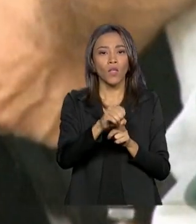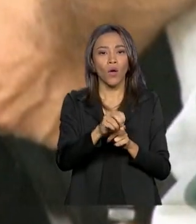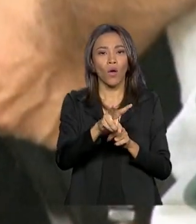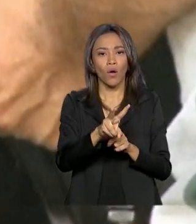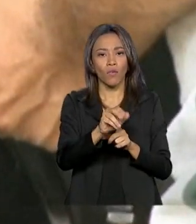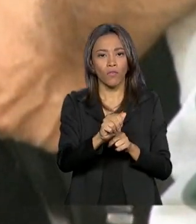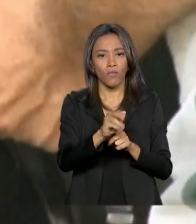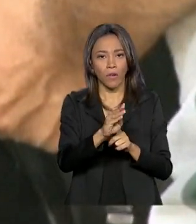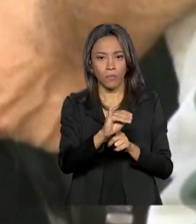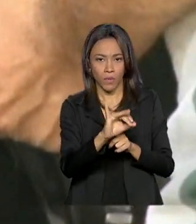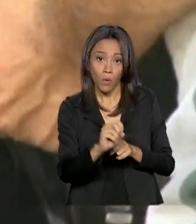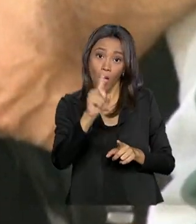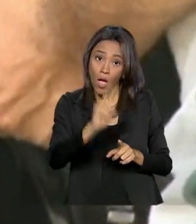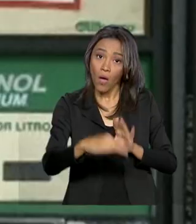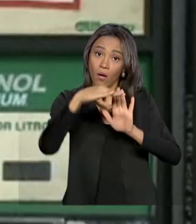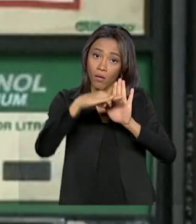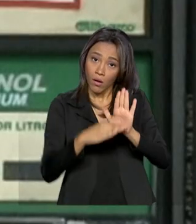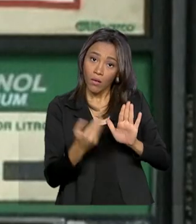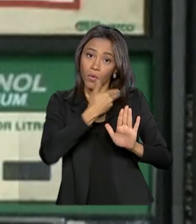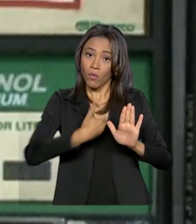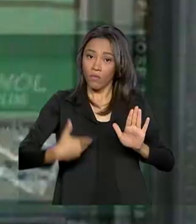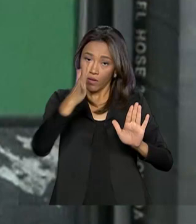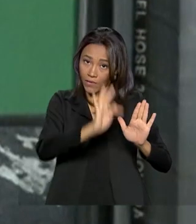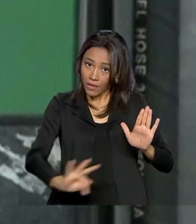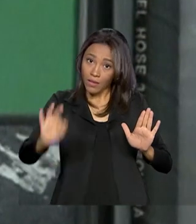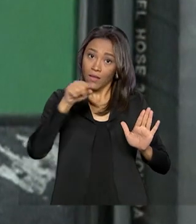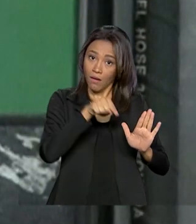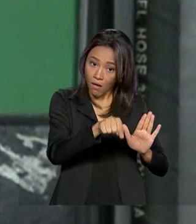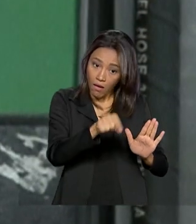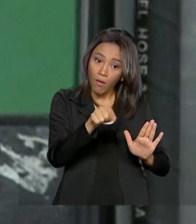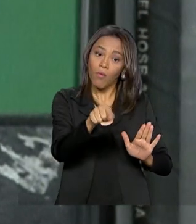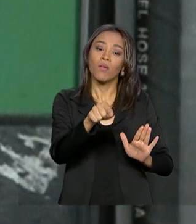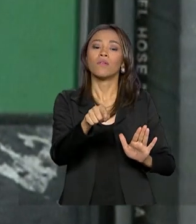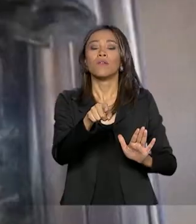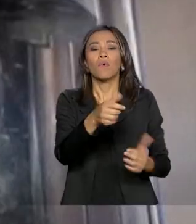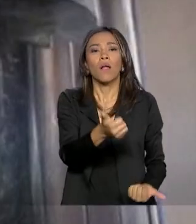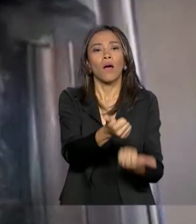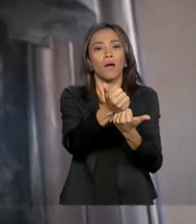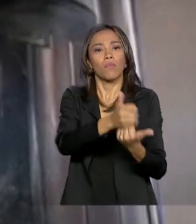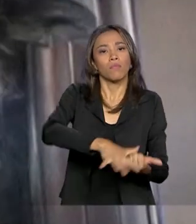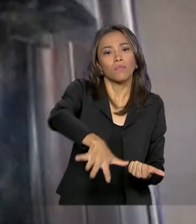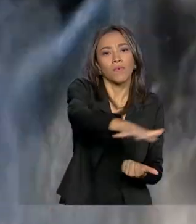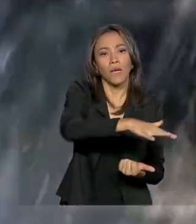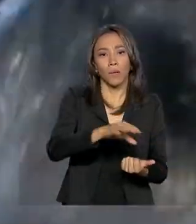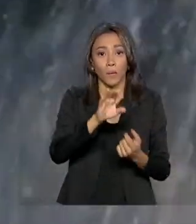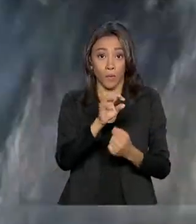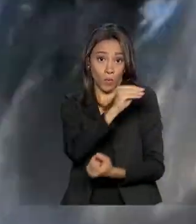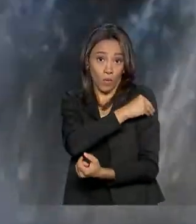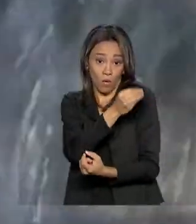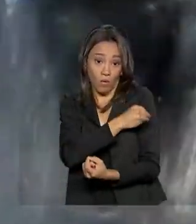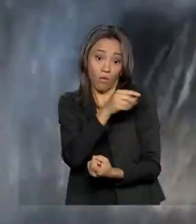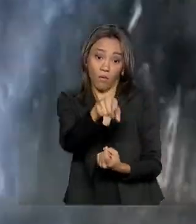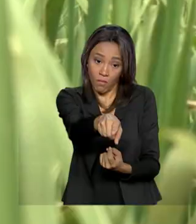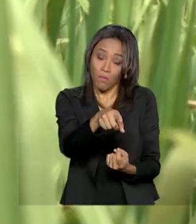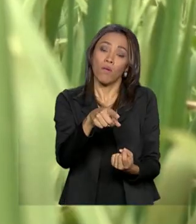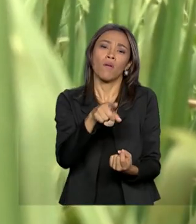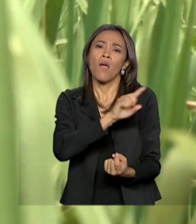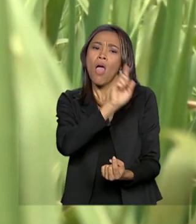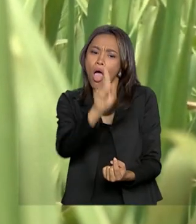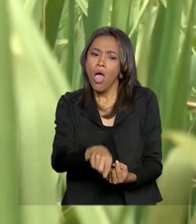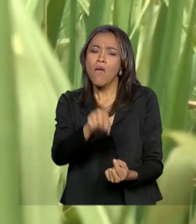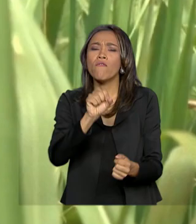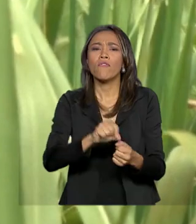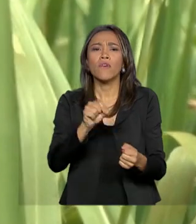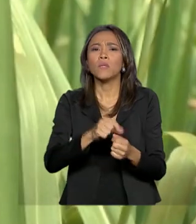que vai trazer uma receita extra para os produtores de biocombustíveis, como etanol e biodiesel. Eles são